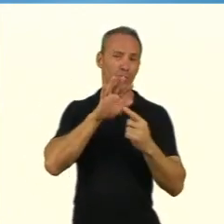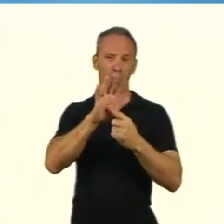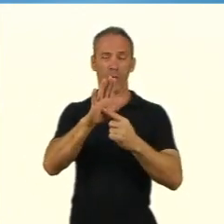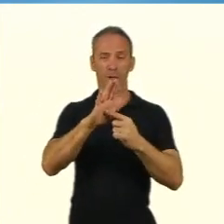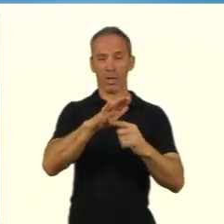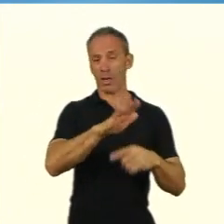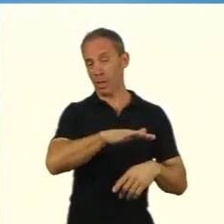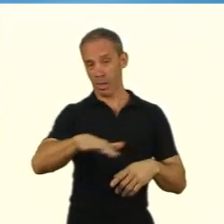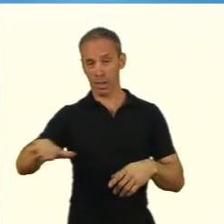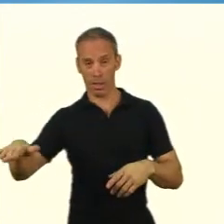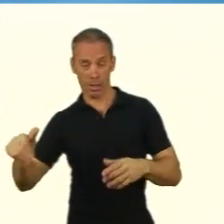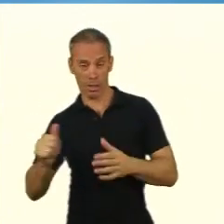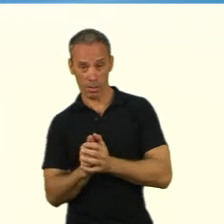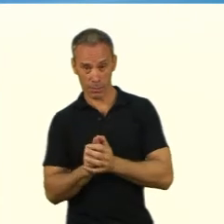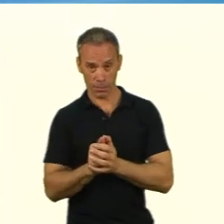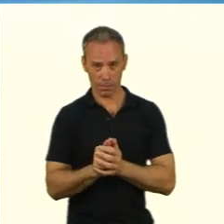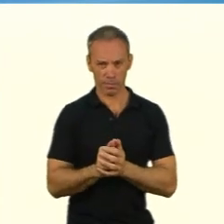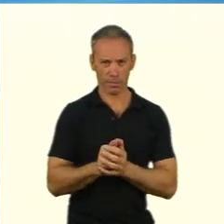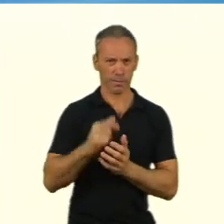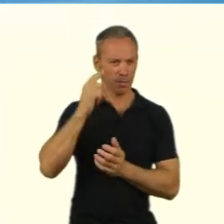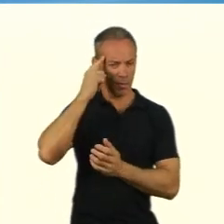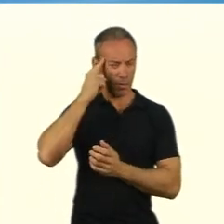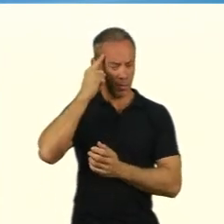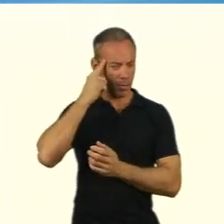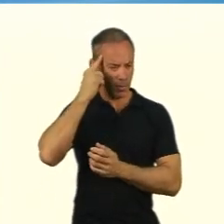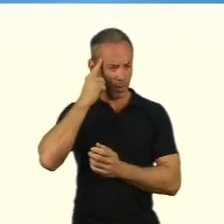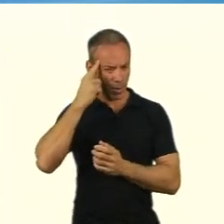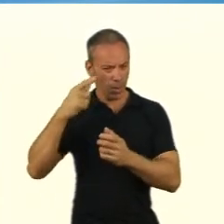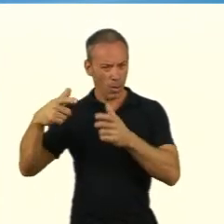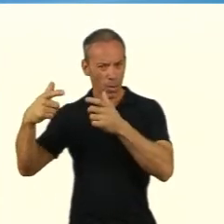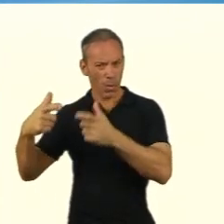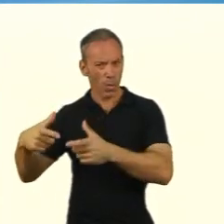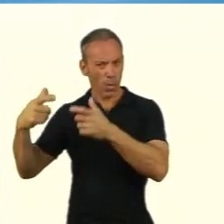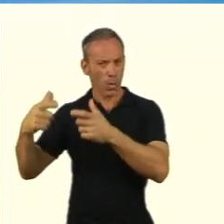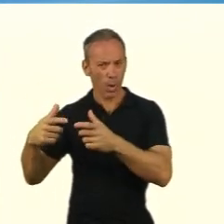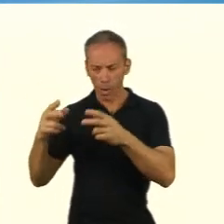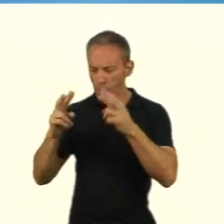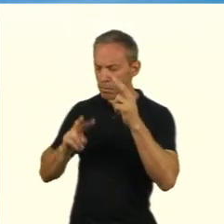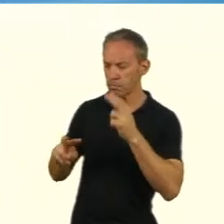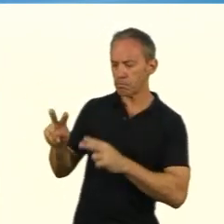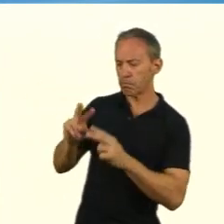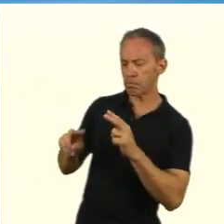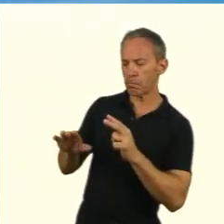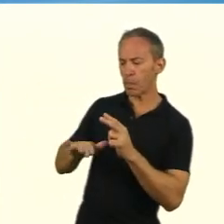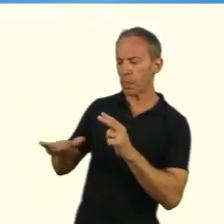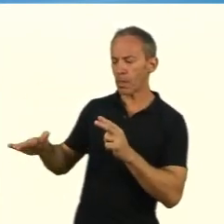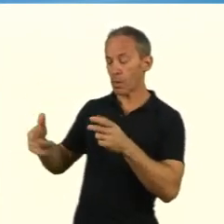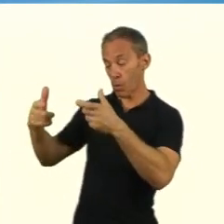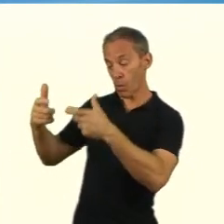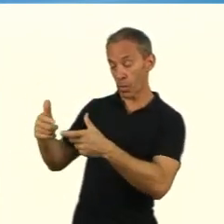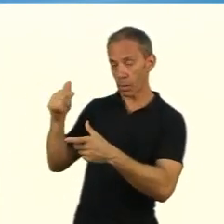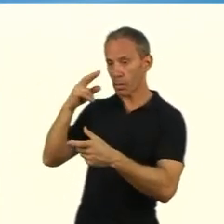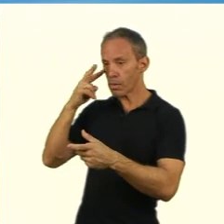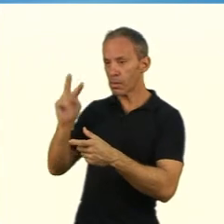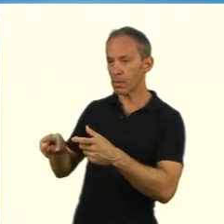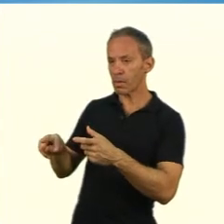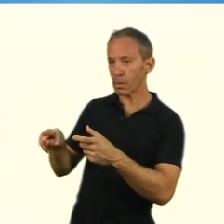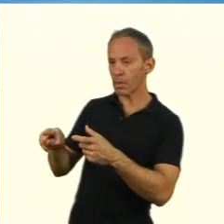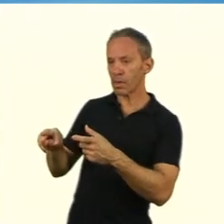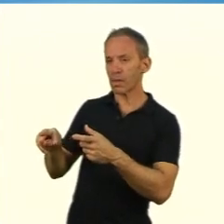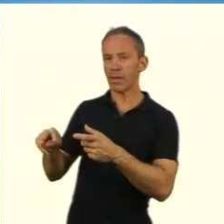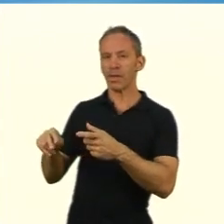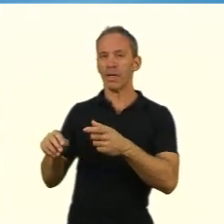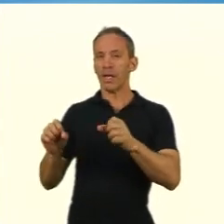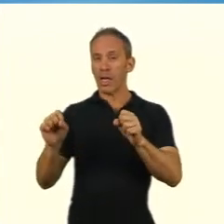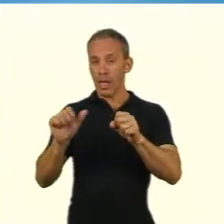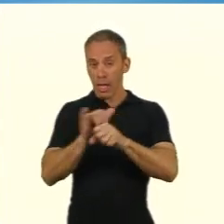pensar em termos de causas pensar em termos do ambiente que a criança está inserida então se as causas investigaram